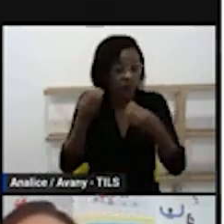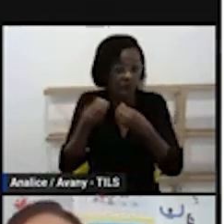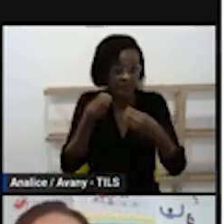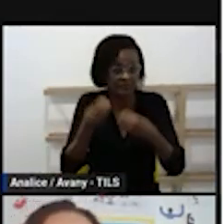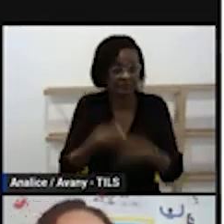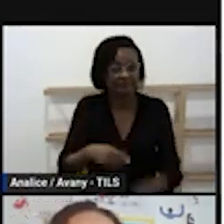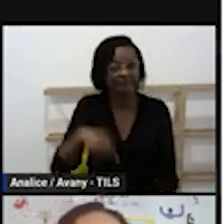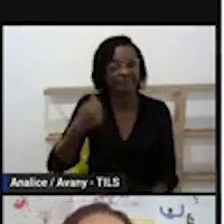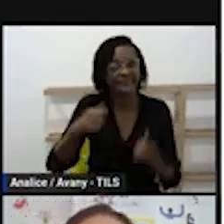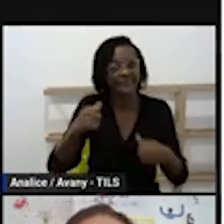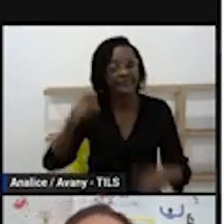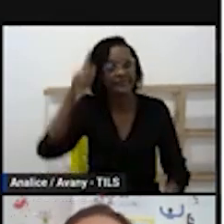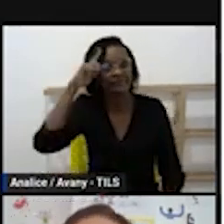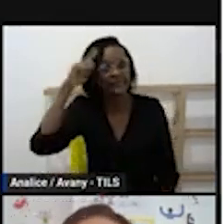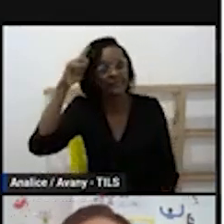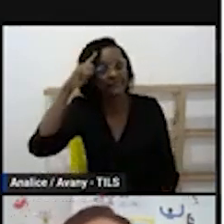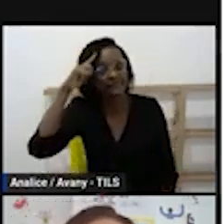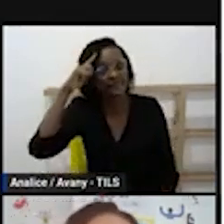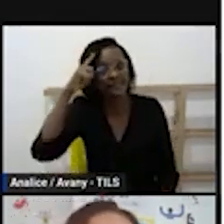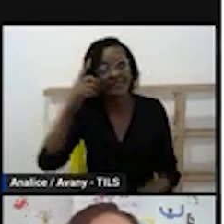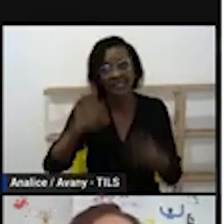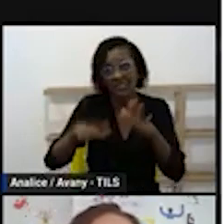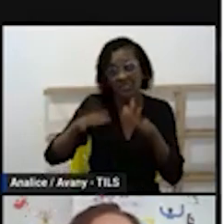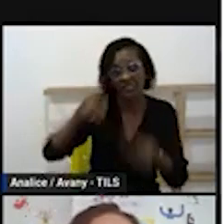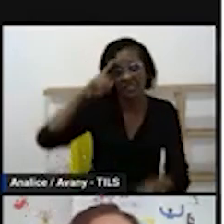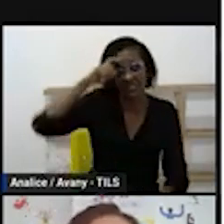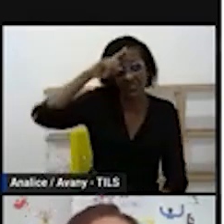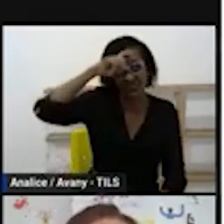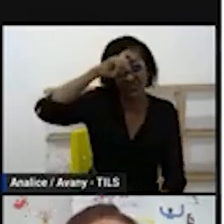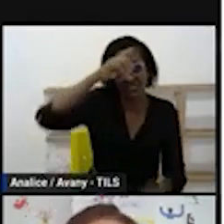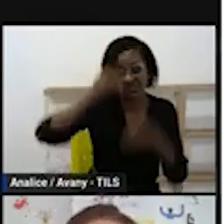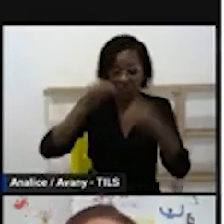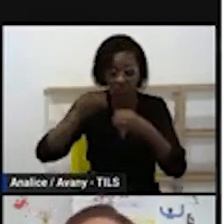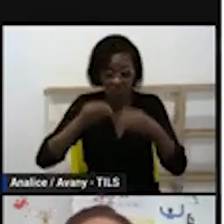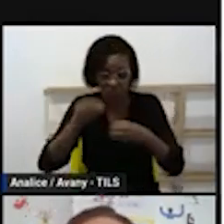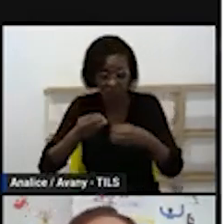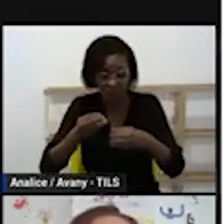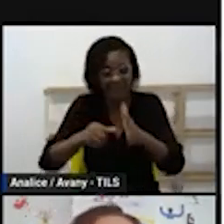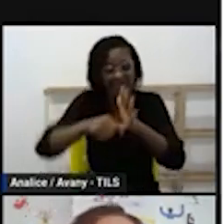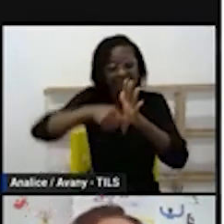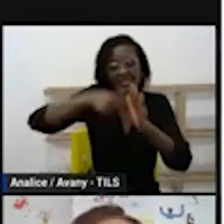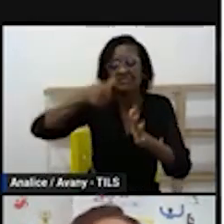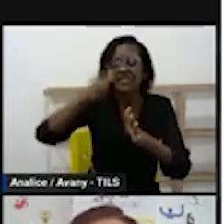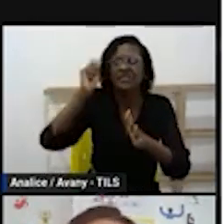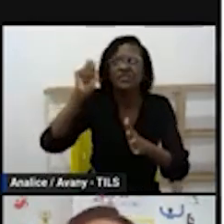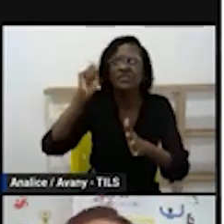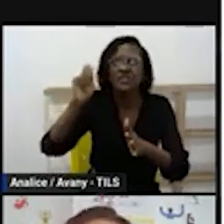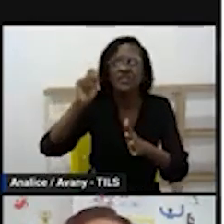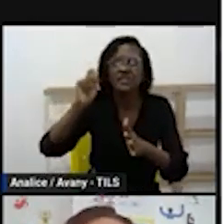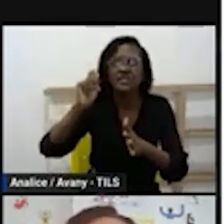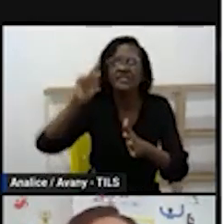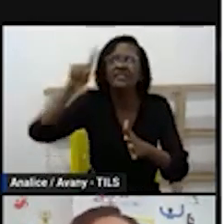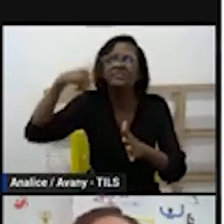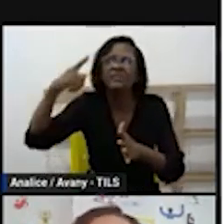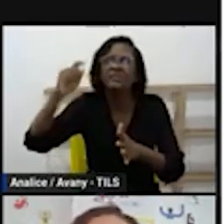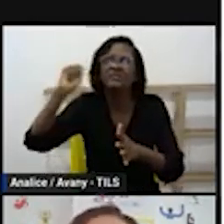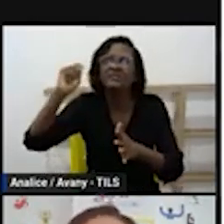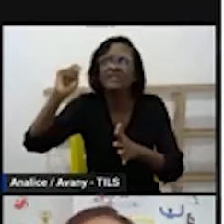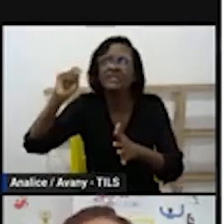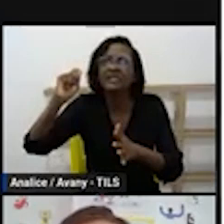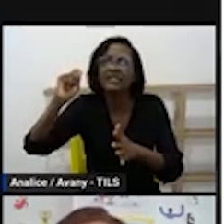pensar o quanto que é difícil a gente pensar o que a gente vai fazer primeiro o que vai ser desenvolvido na colhida